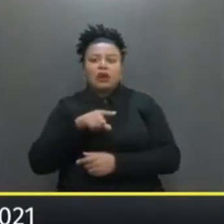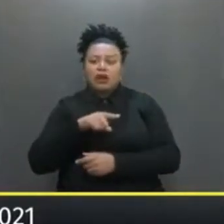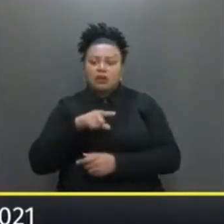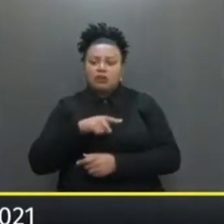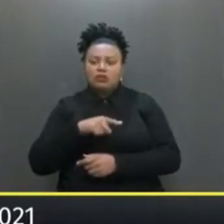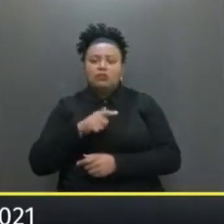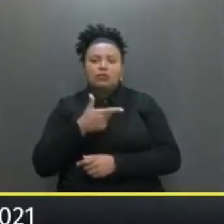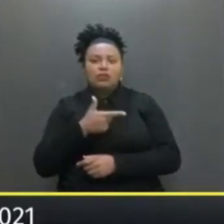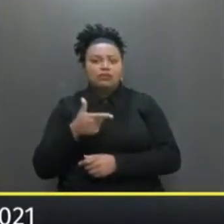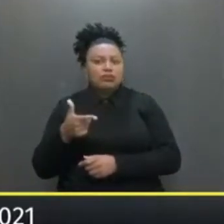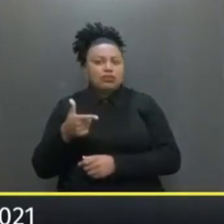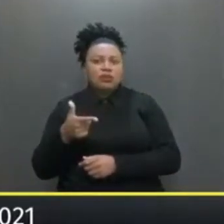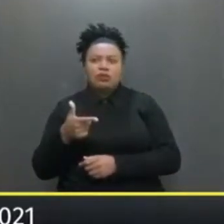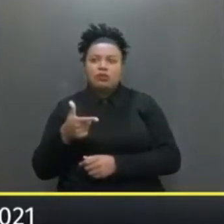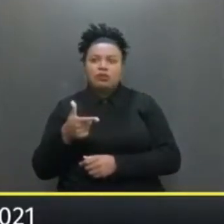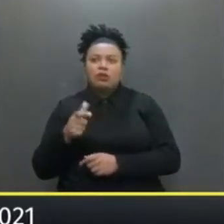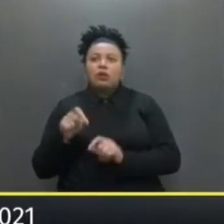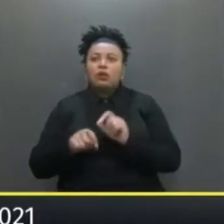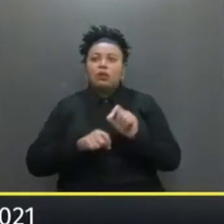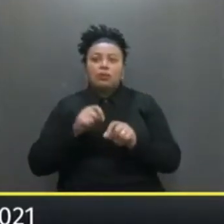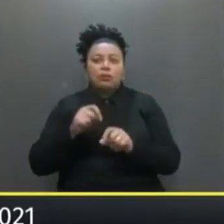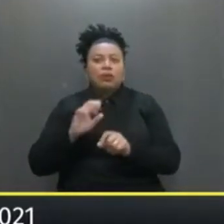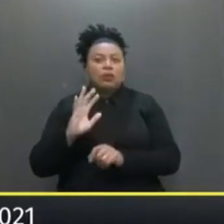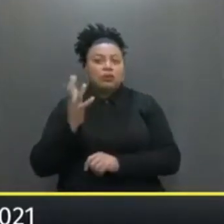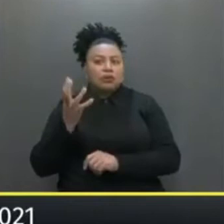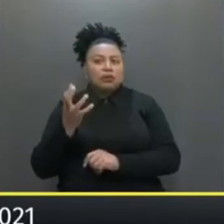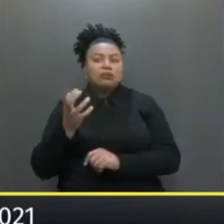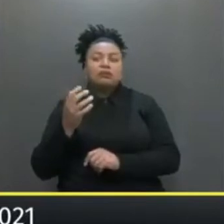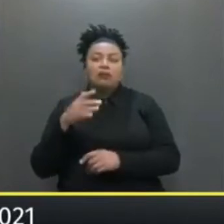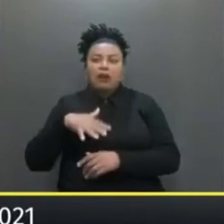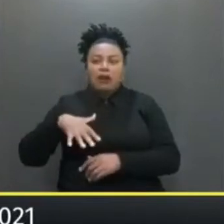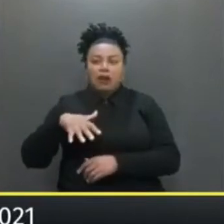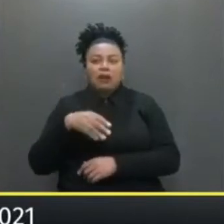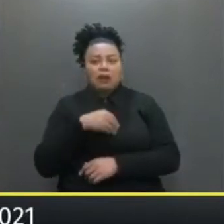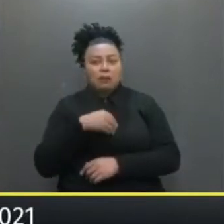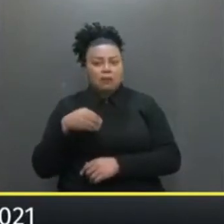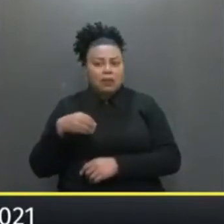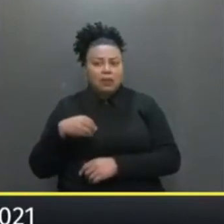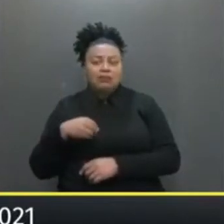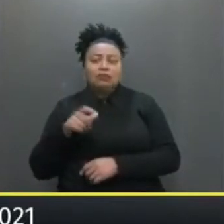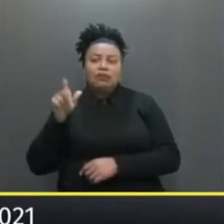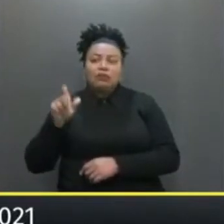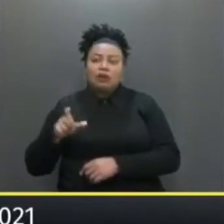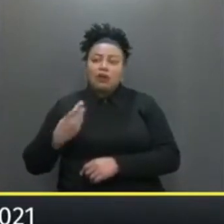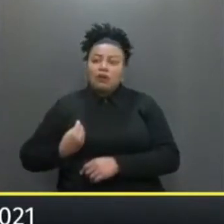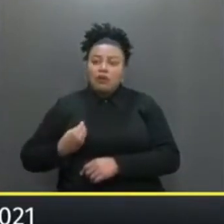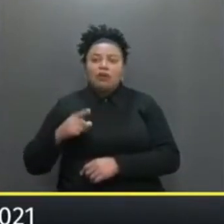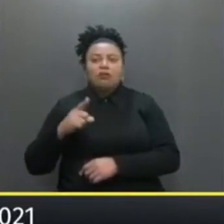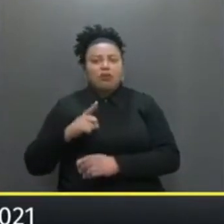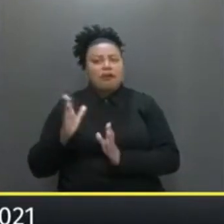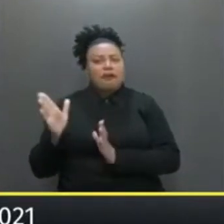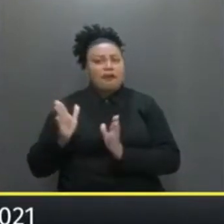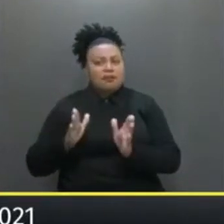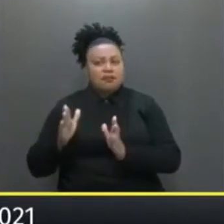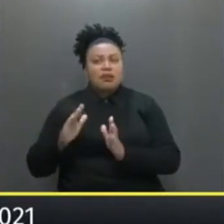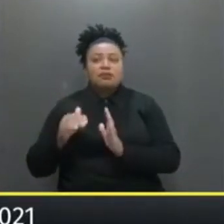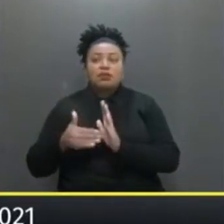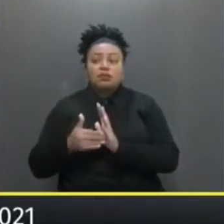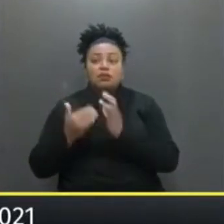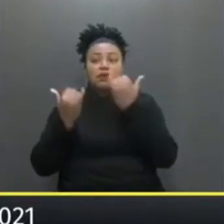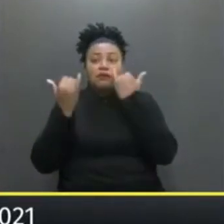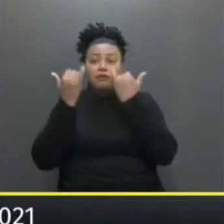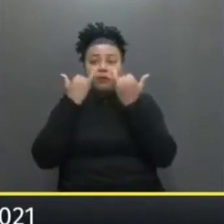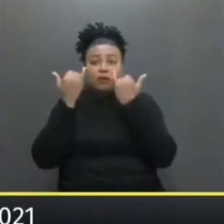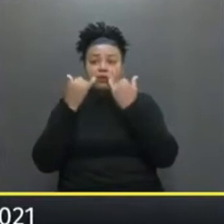distribuímos Não tinham O que acontecia No próprio meio médico Ah, o médico Que está aqui em Porto Alegre Tem acesso A todo o cabedal De